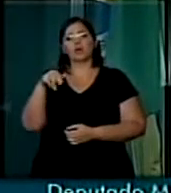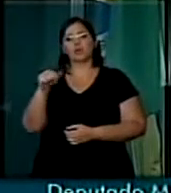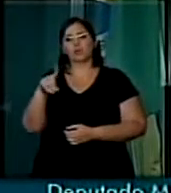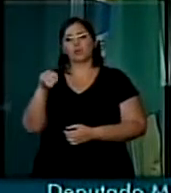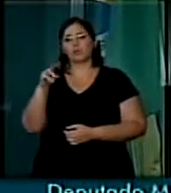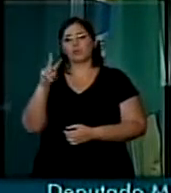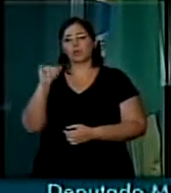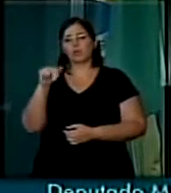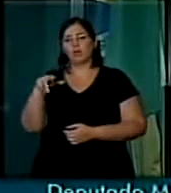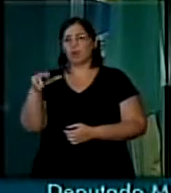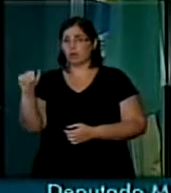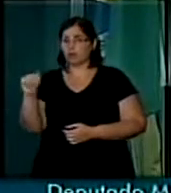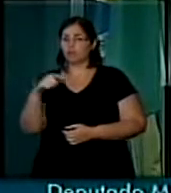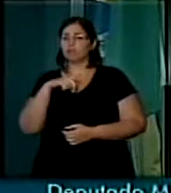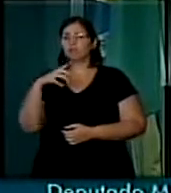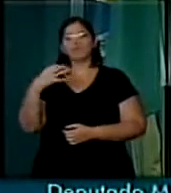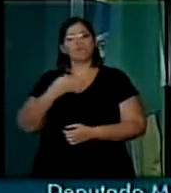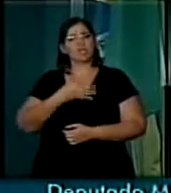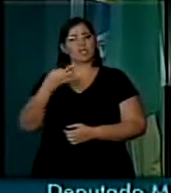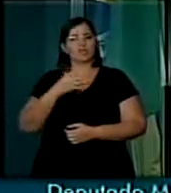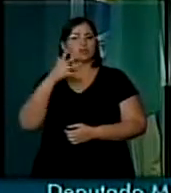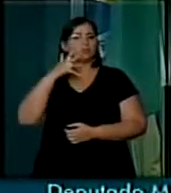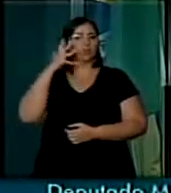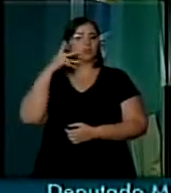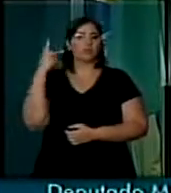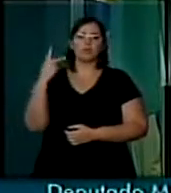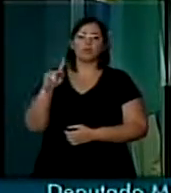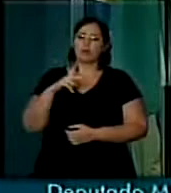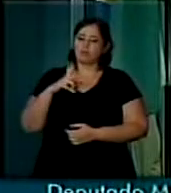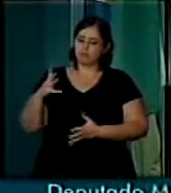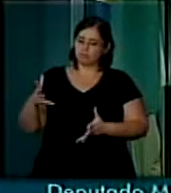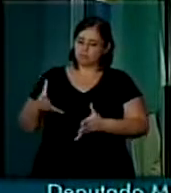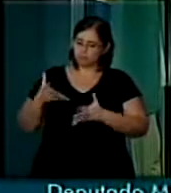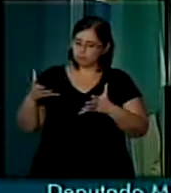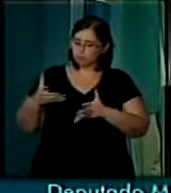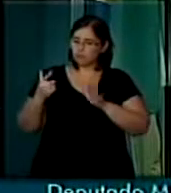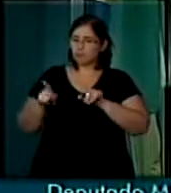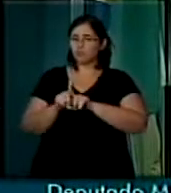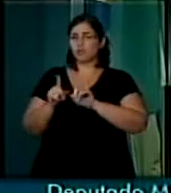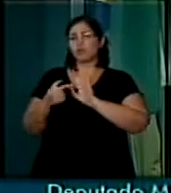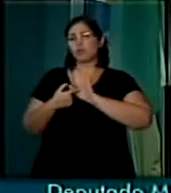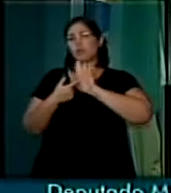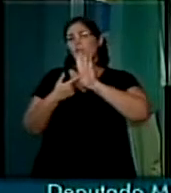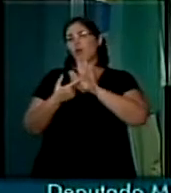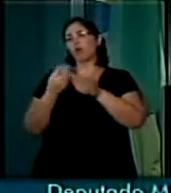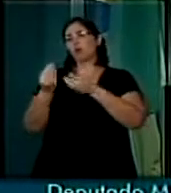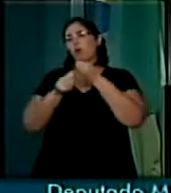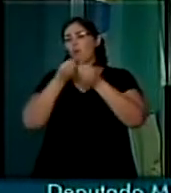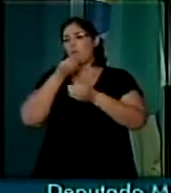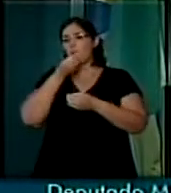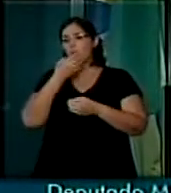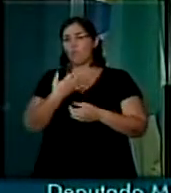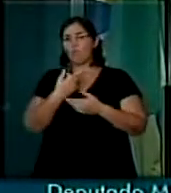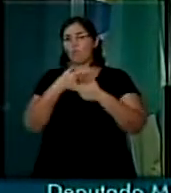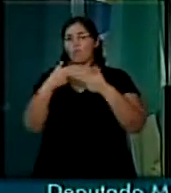Sem dúvida nenhuma, um pronunciamento que enriquece e que mostra a qualidade